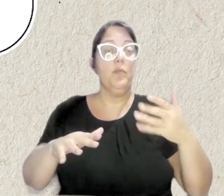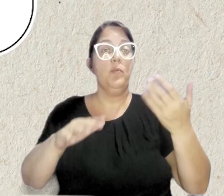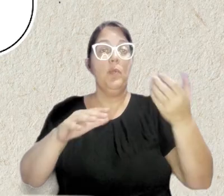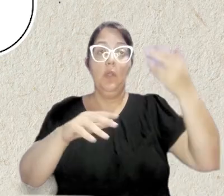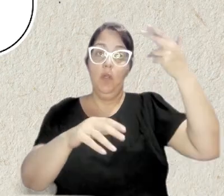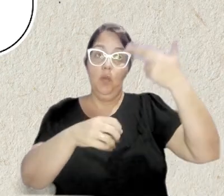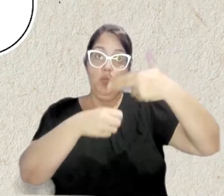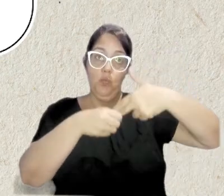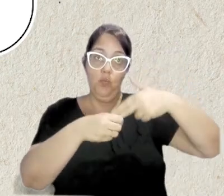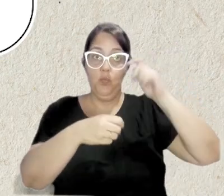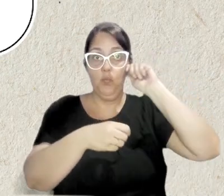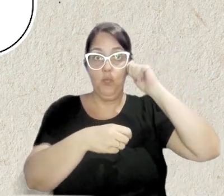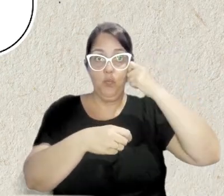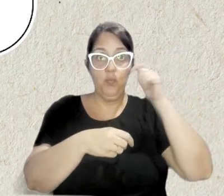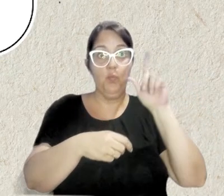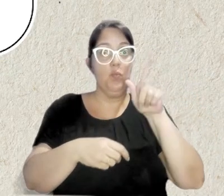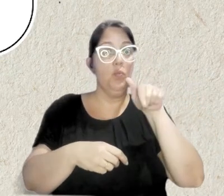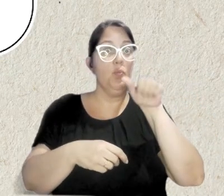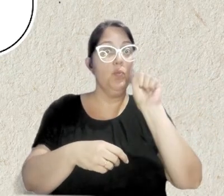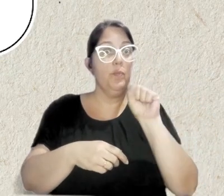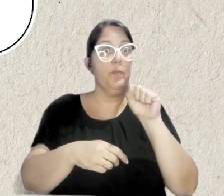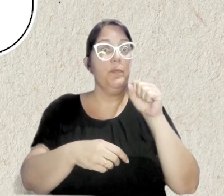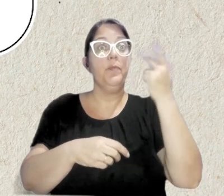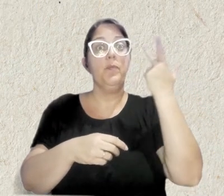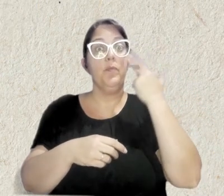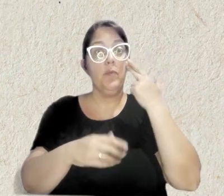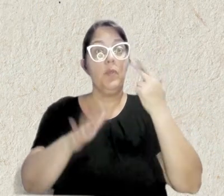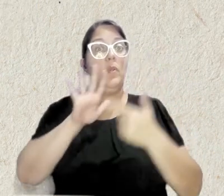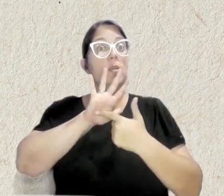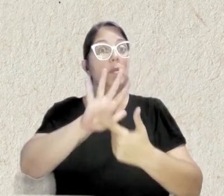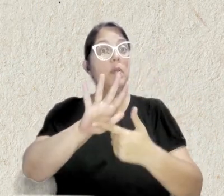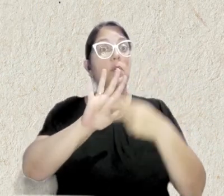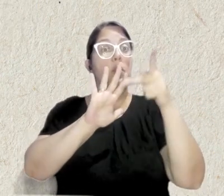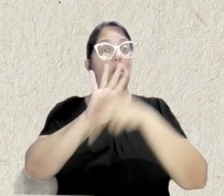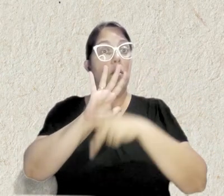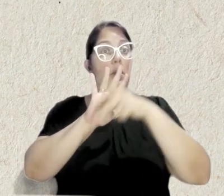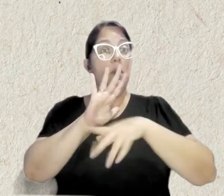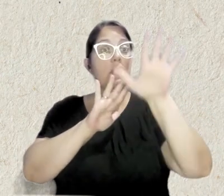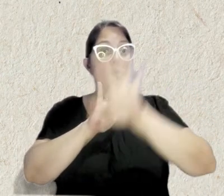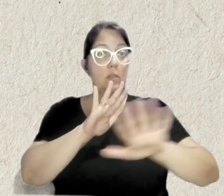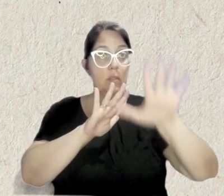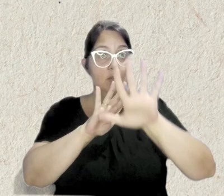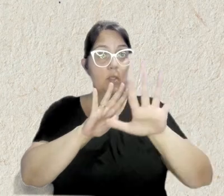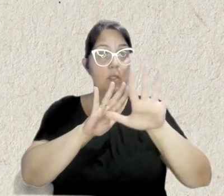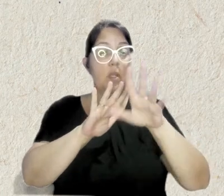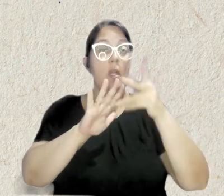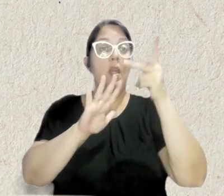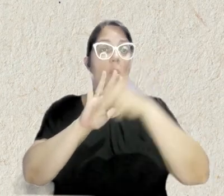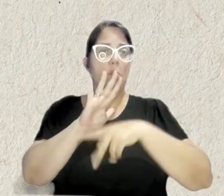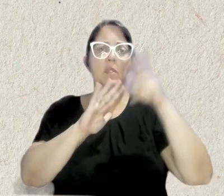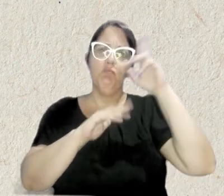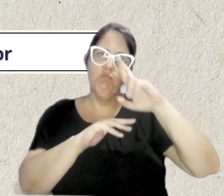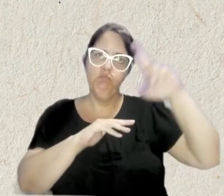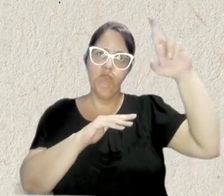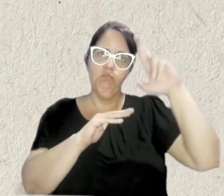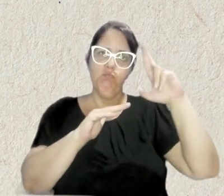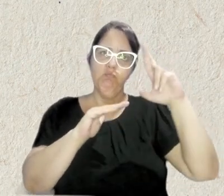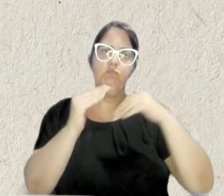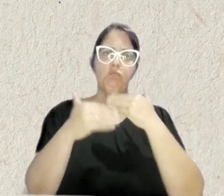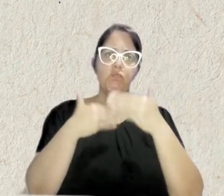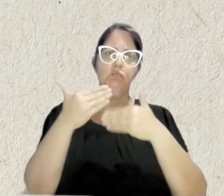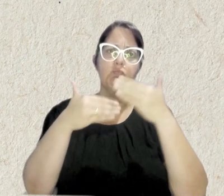Produção e Escoamento de Petróleo e Gás Natural, apresentado como Plano Macro, é um plano diretor, que está sendo